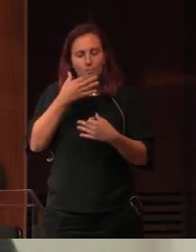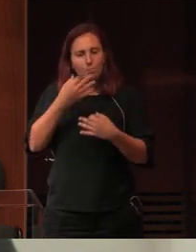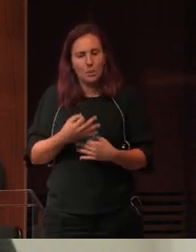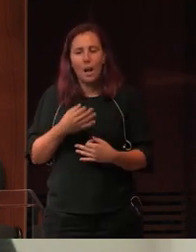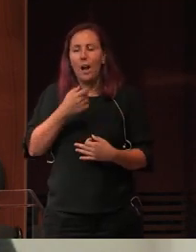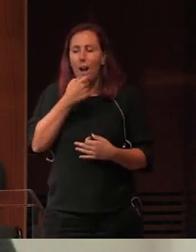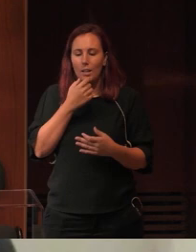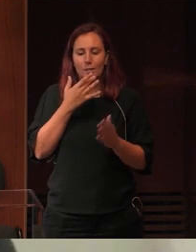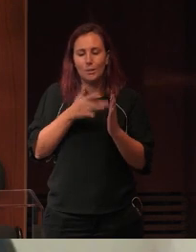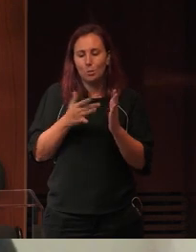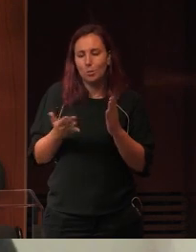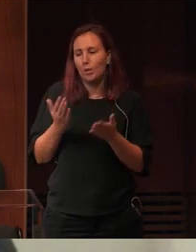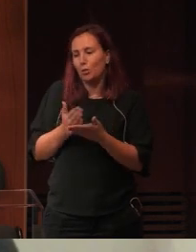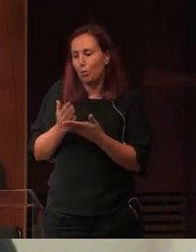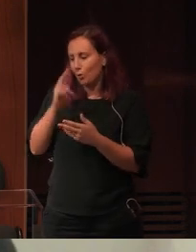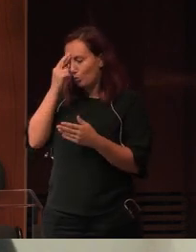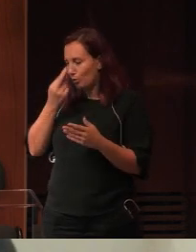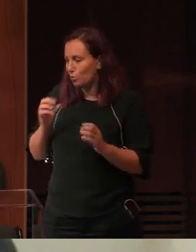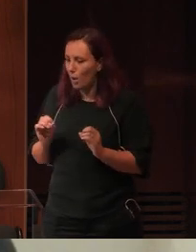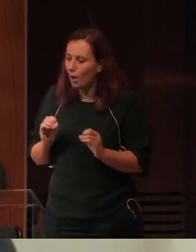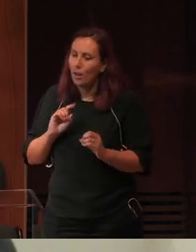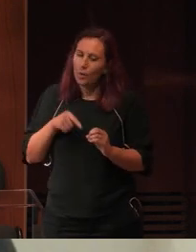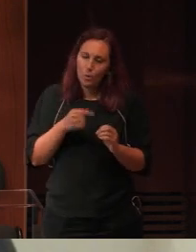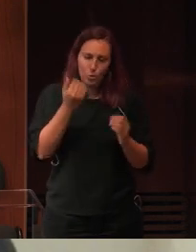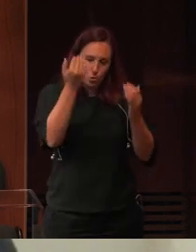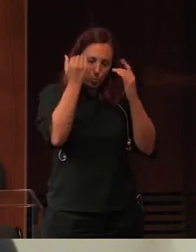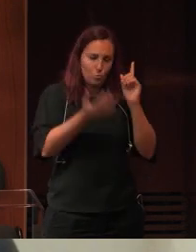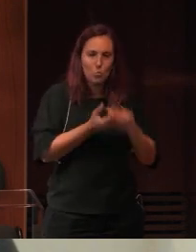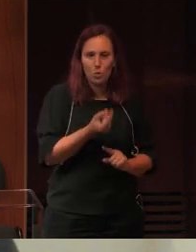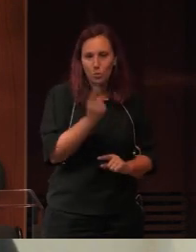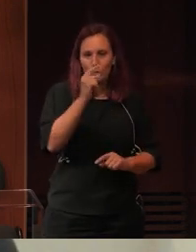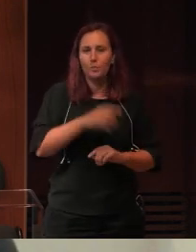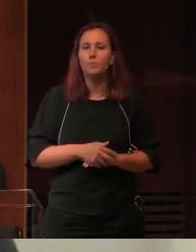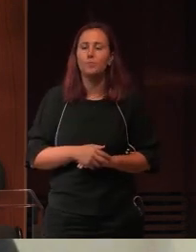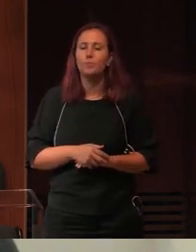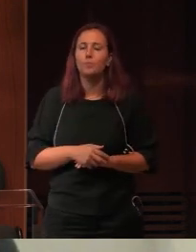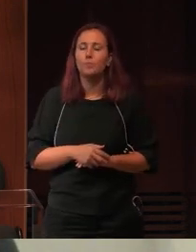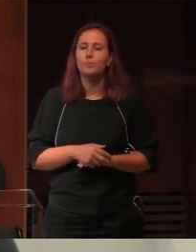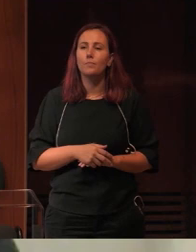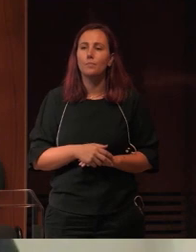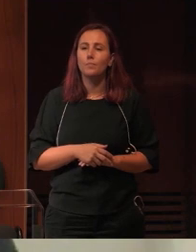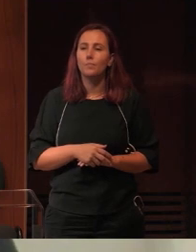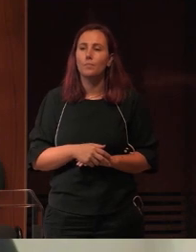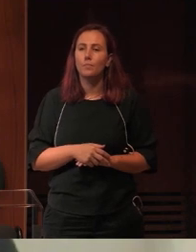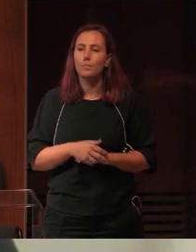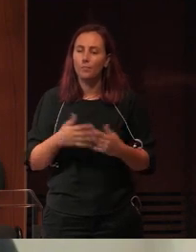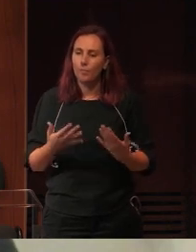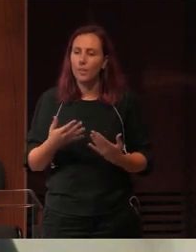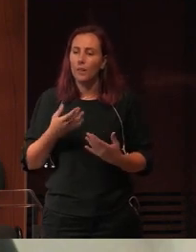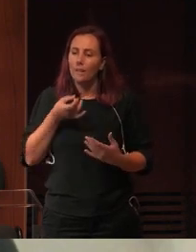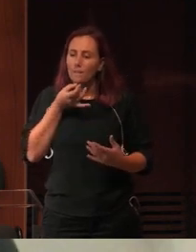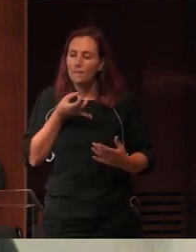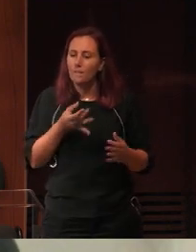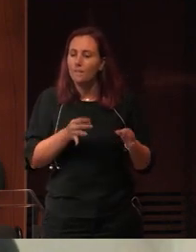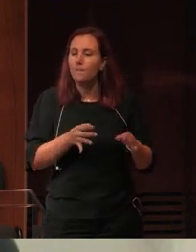não fossem as nossas bibliotecas escolares não estávamos a conseguir estes ganhos. Por isso deixem-me terminar